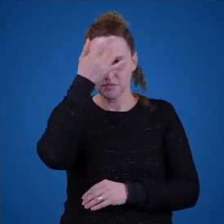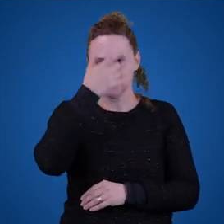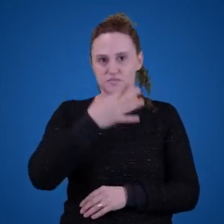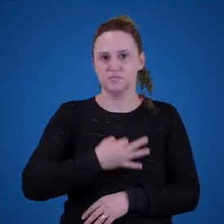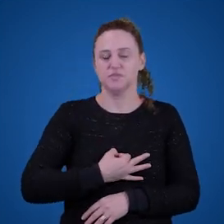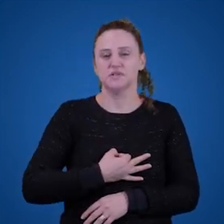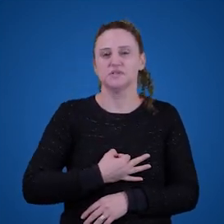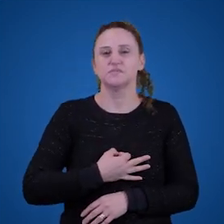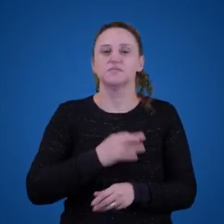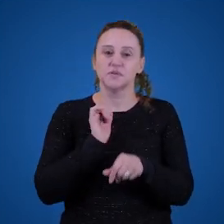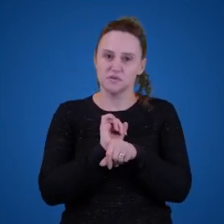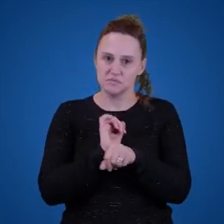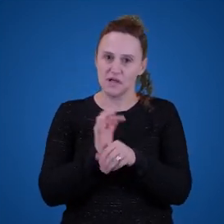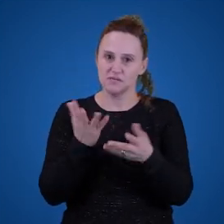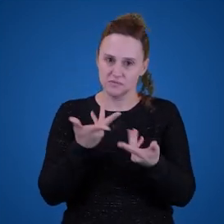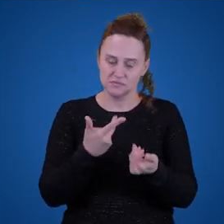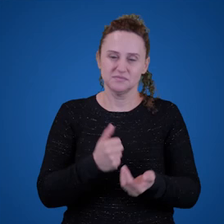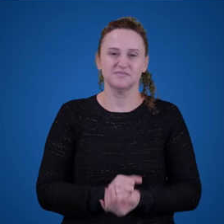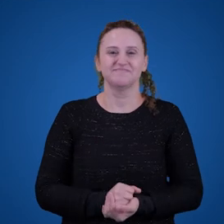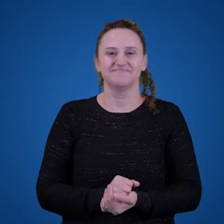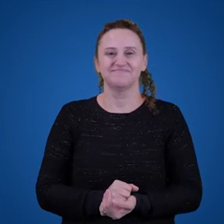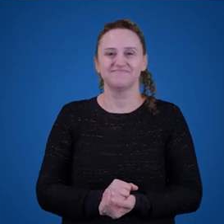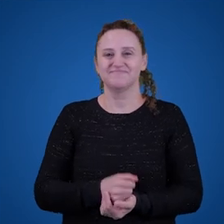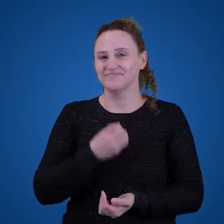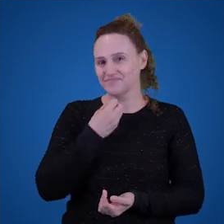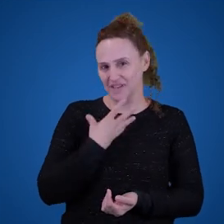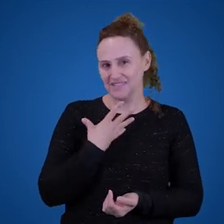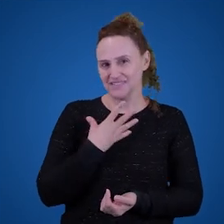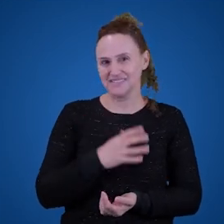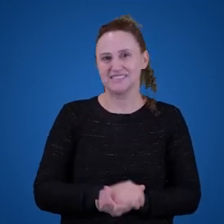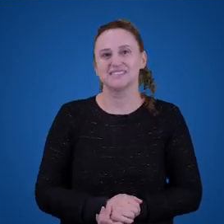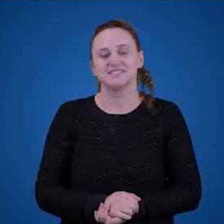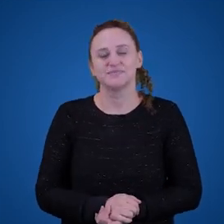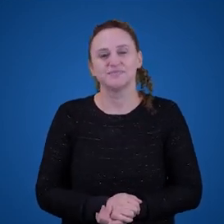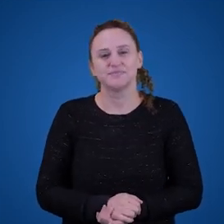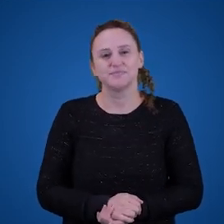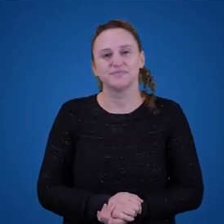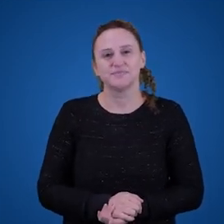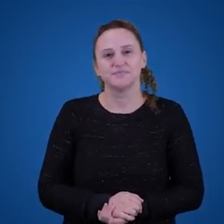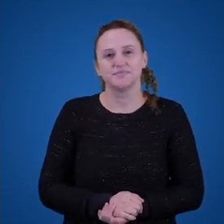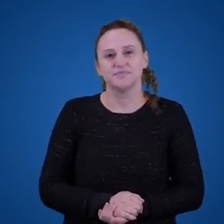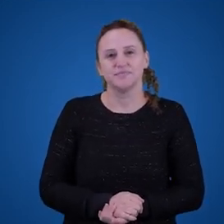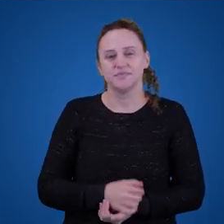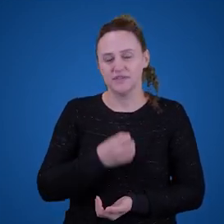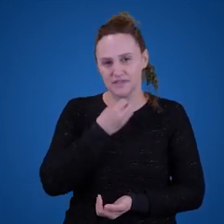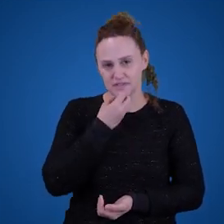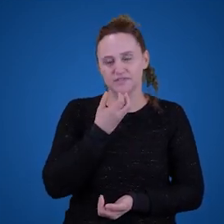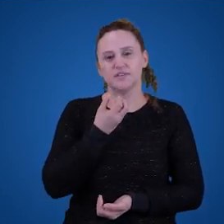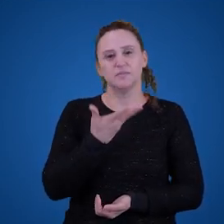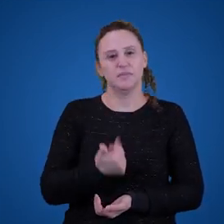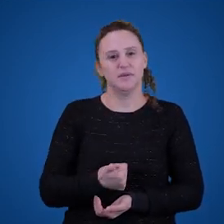bem, daqui a pouco, né? Então, fiquem bem e até a próxima.